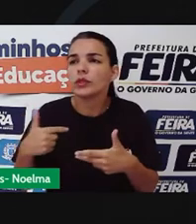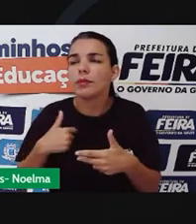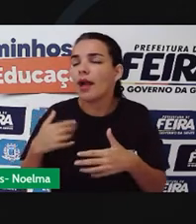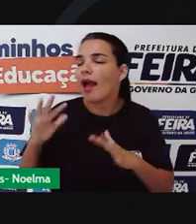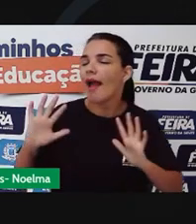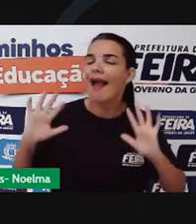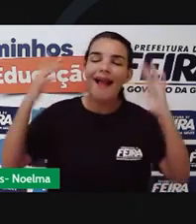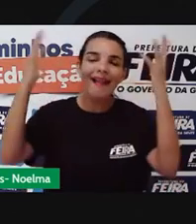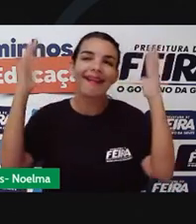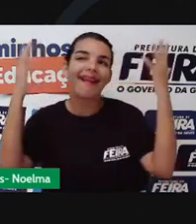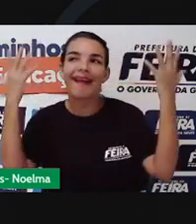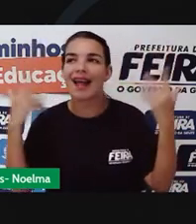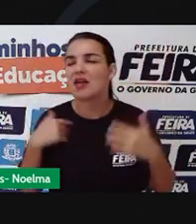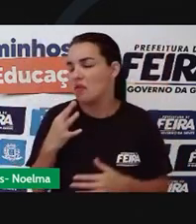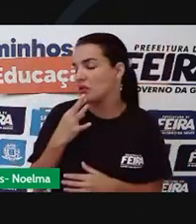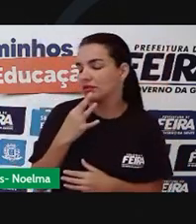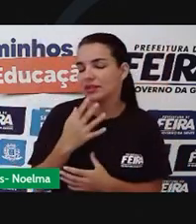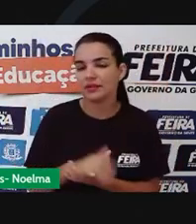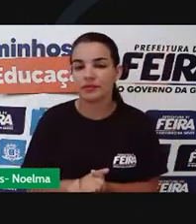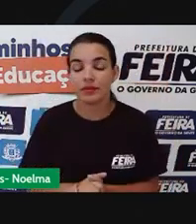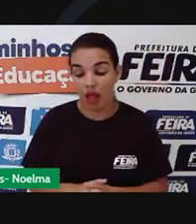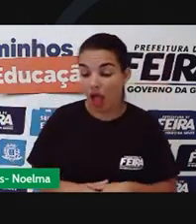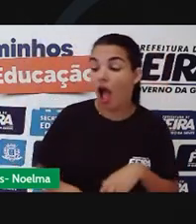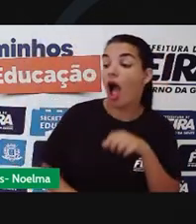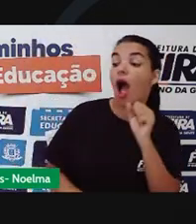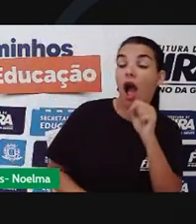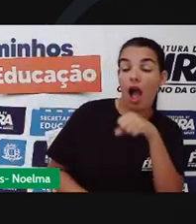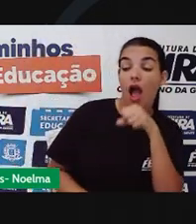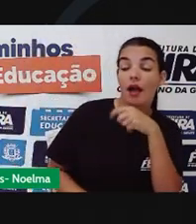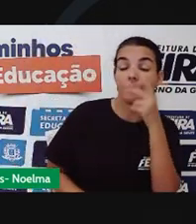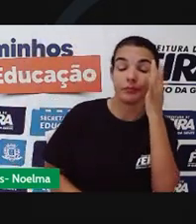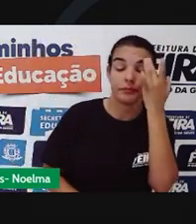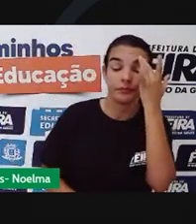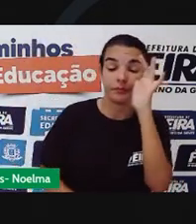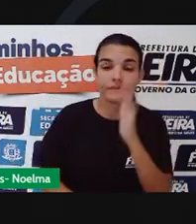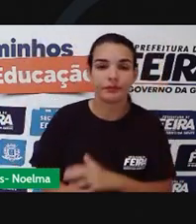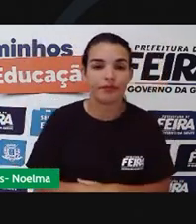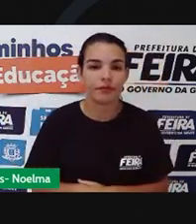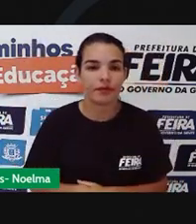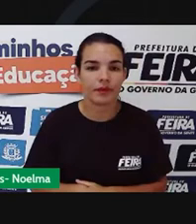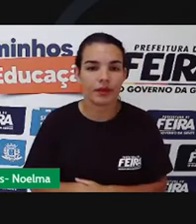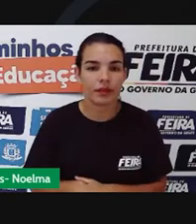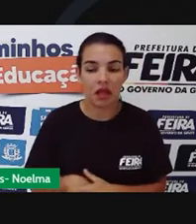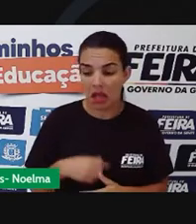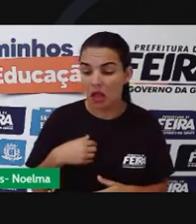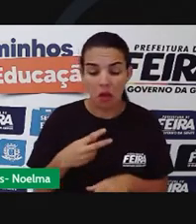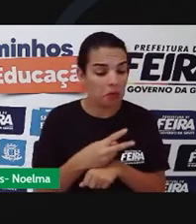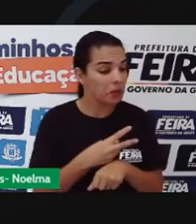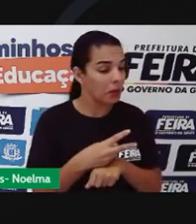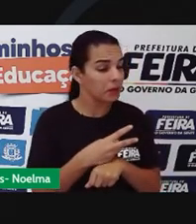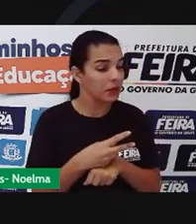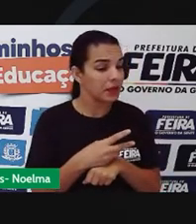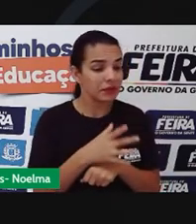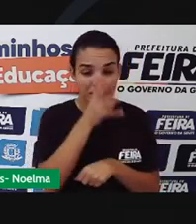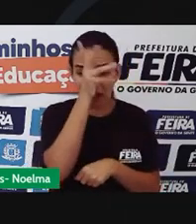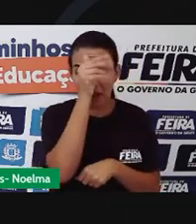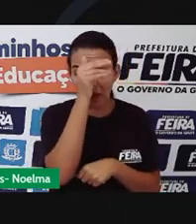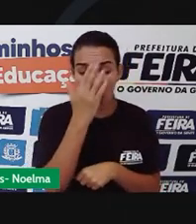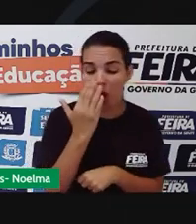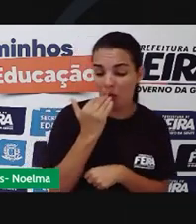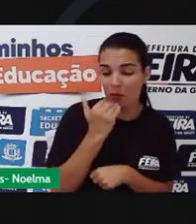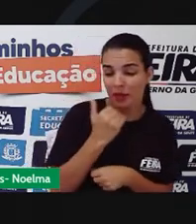alegrar, para eu conhecer. Ah, tá. Eu estou procurando um frango mesmo para comer.